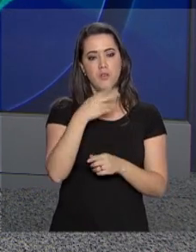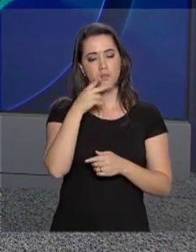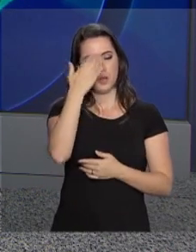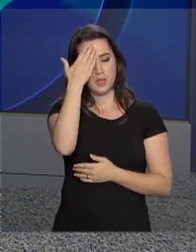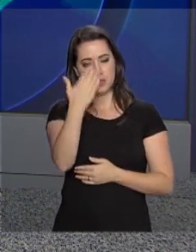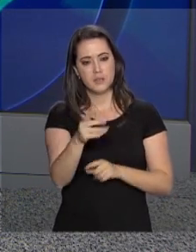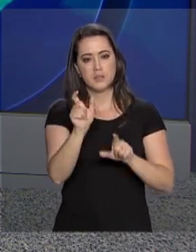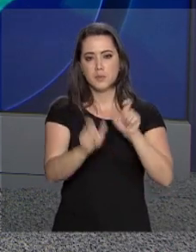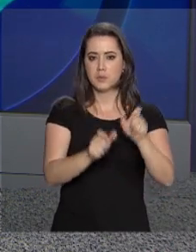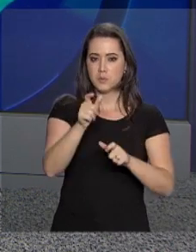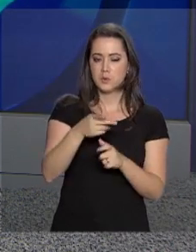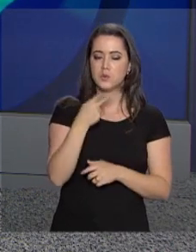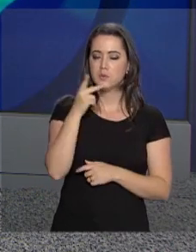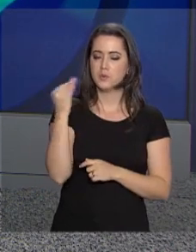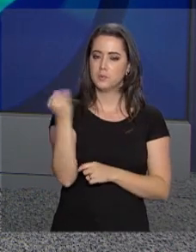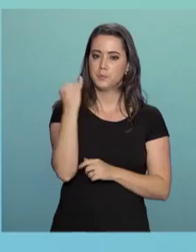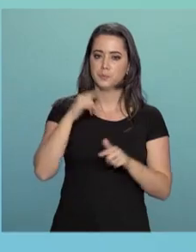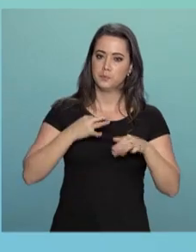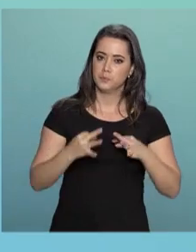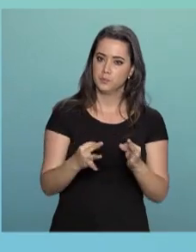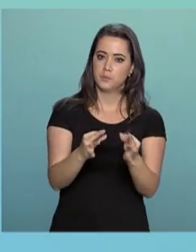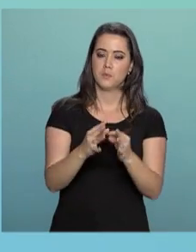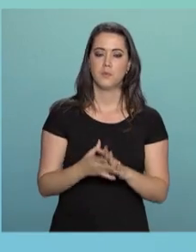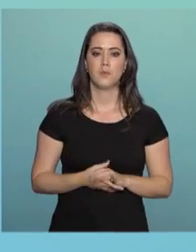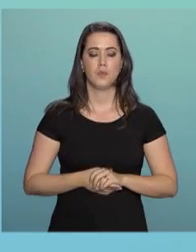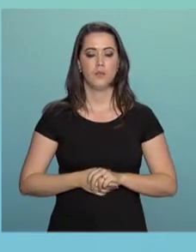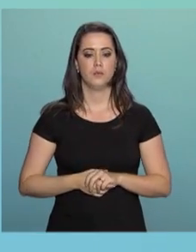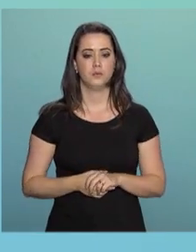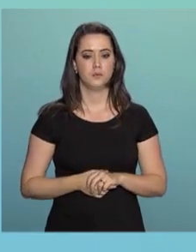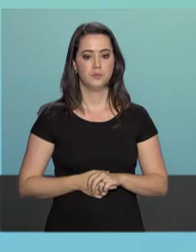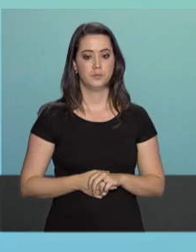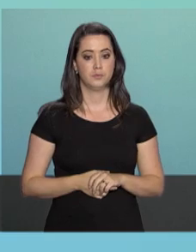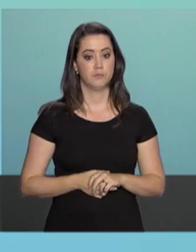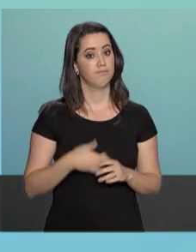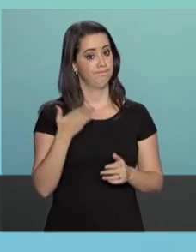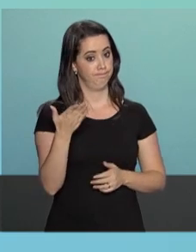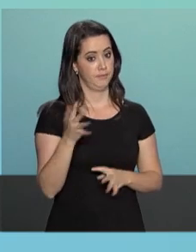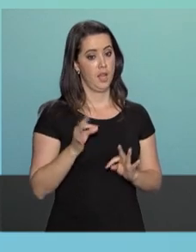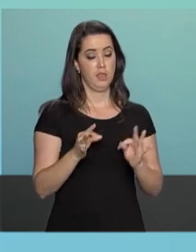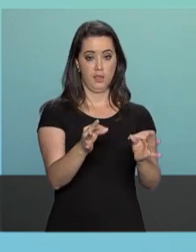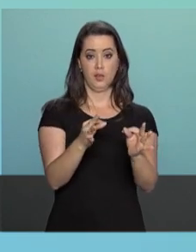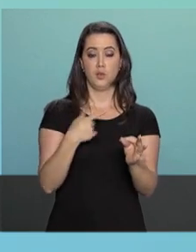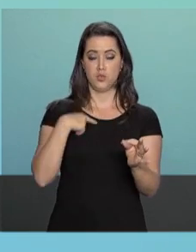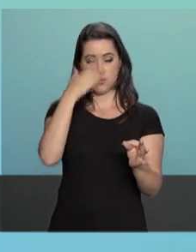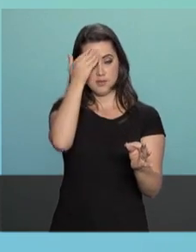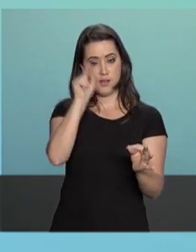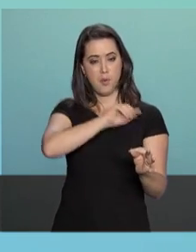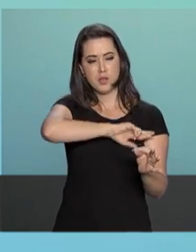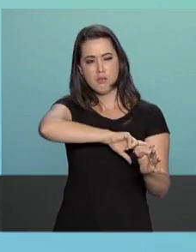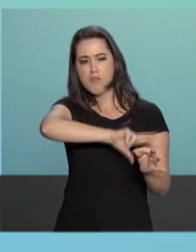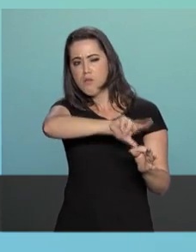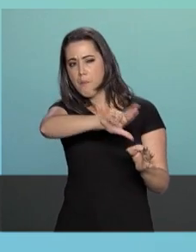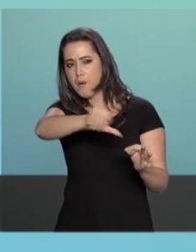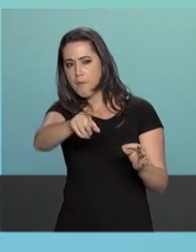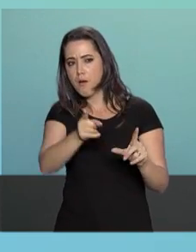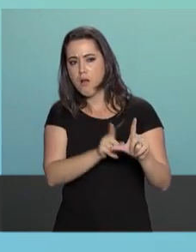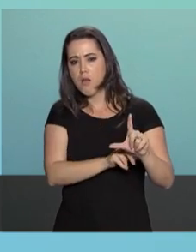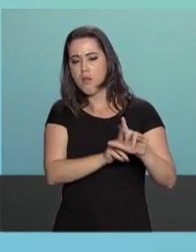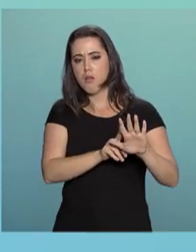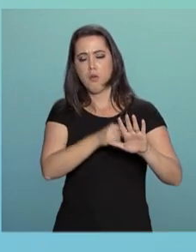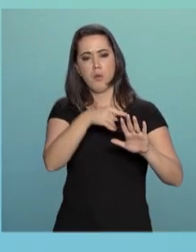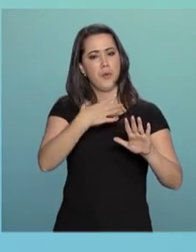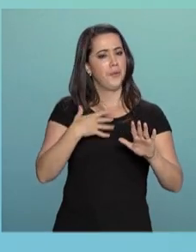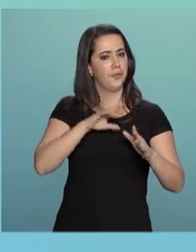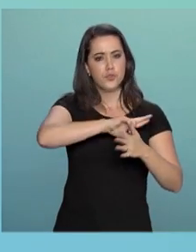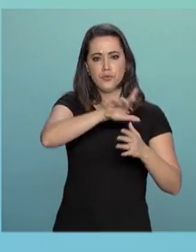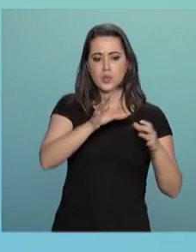o papel da tecnologia. A tecnologia, você sabe que ela é transversal. Ela trabalha na